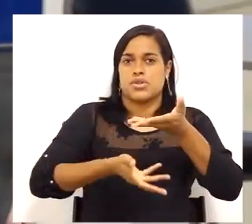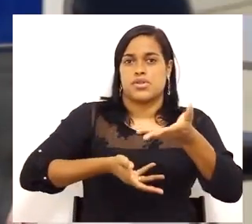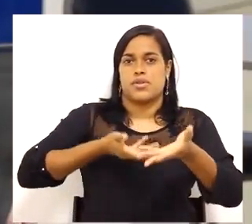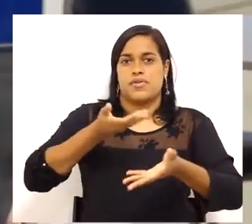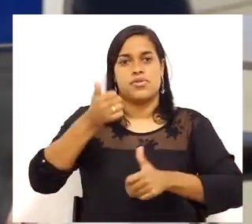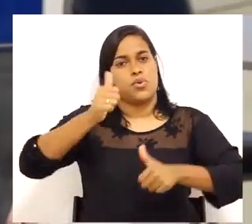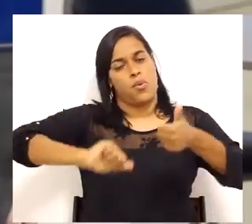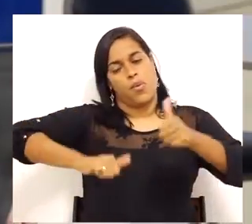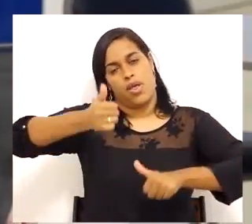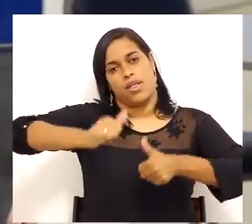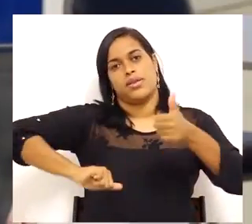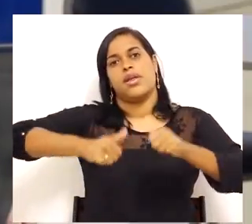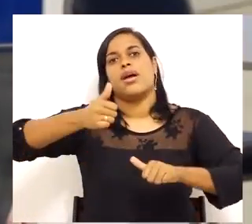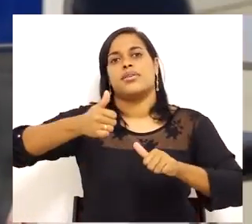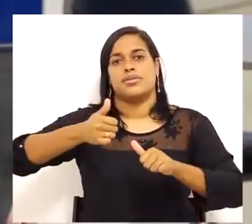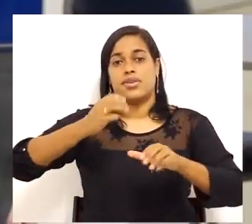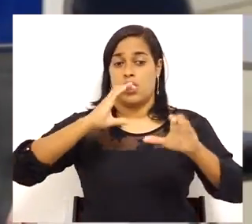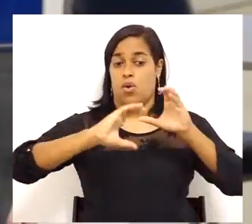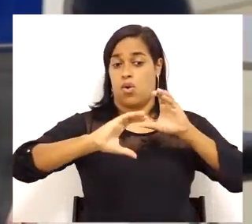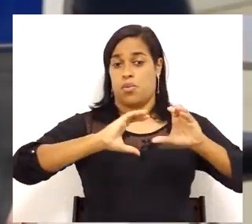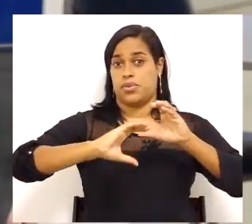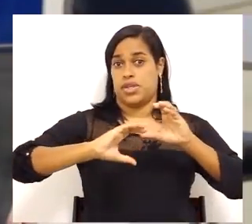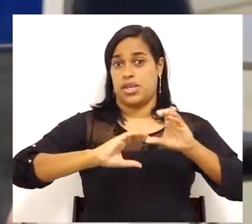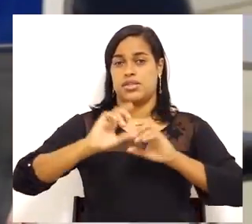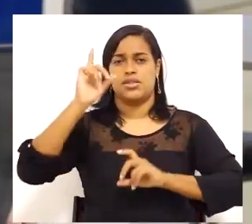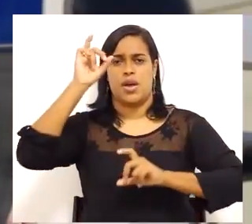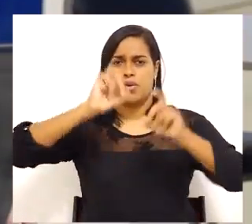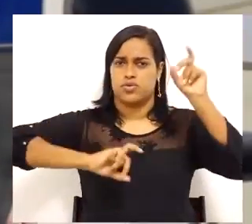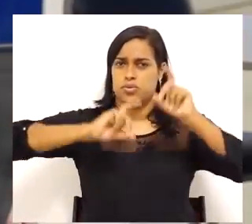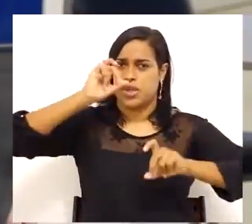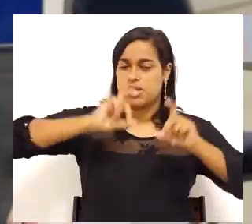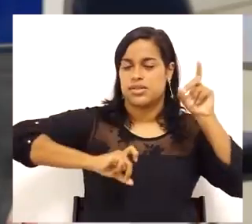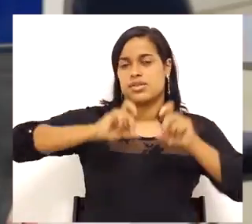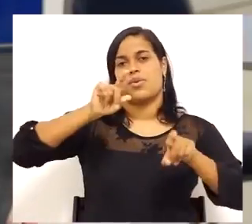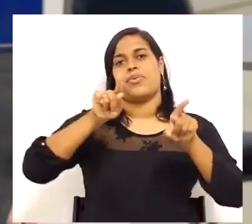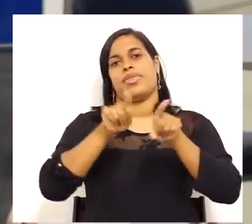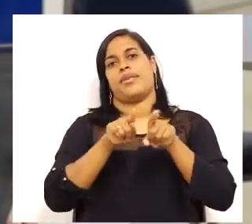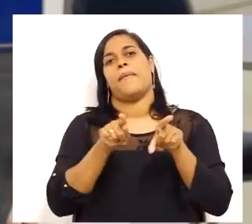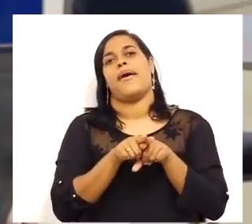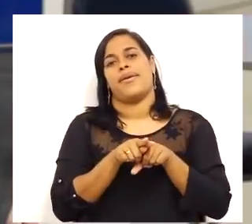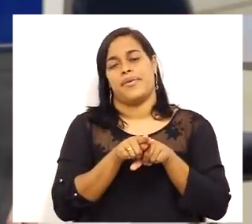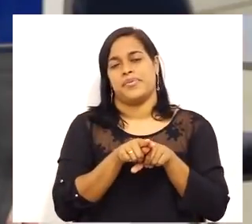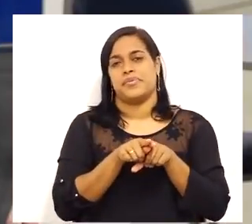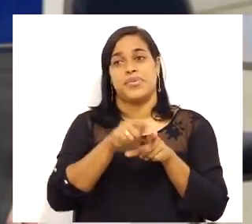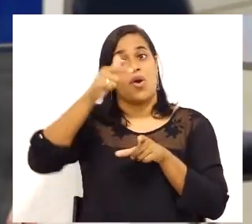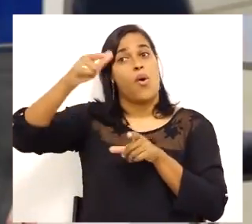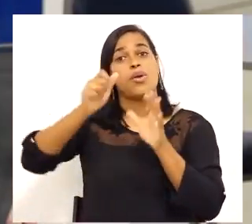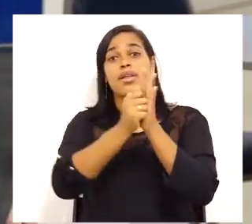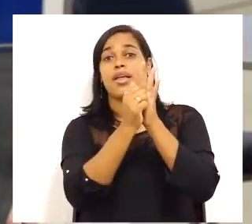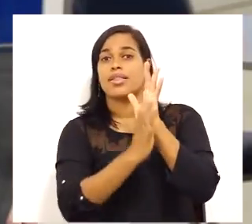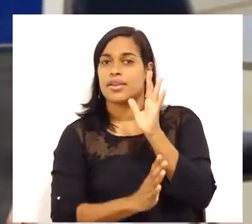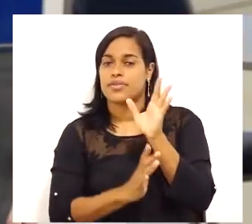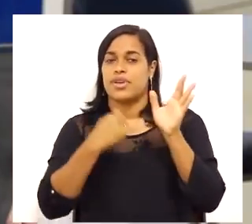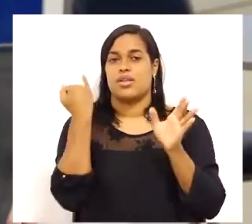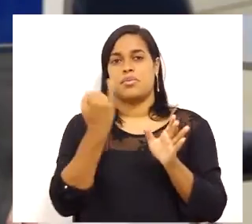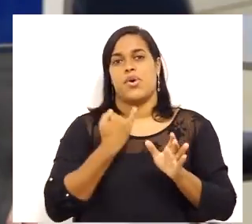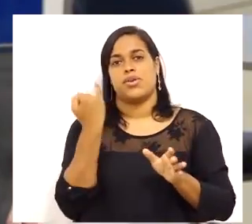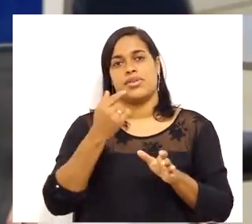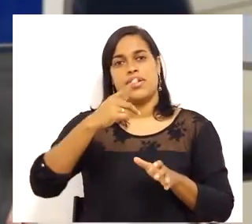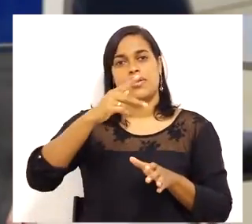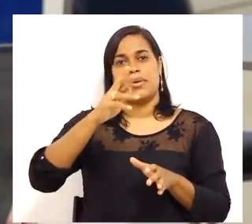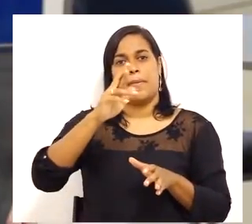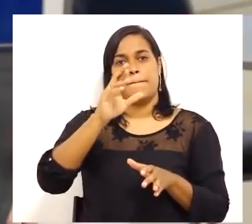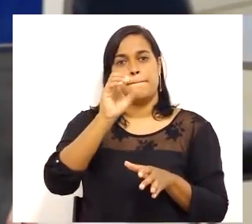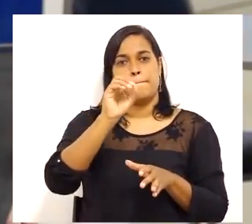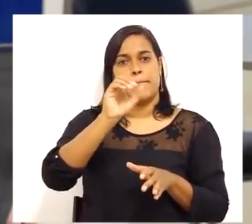Além de comunicação e expressão, vamos trazer uma outra habilidade. Proatividade. O que seria